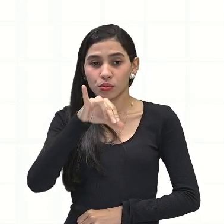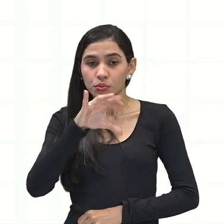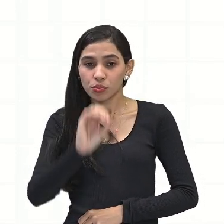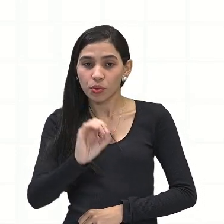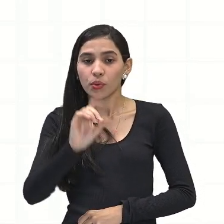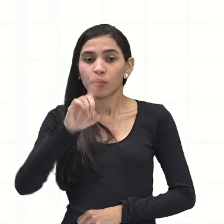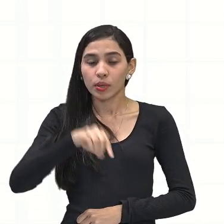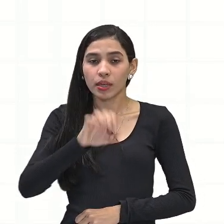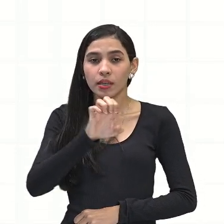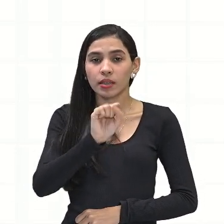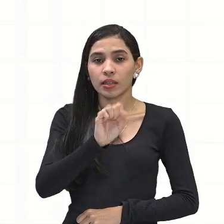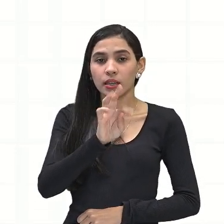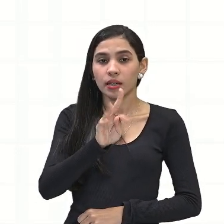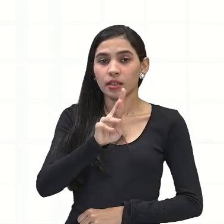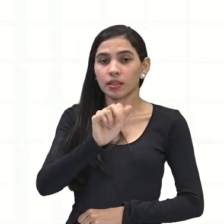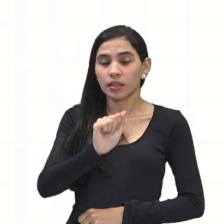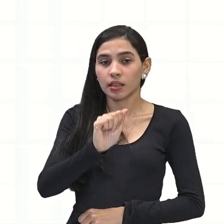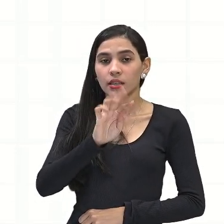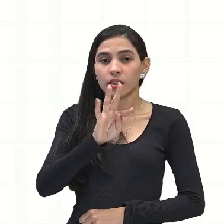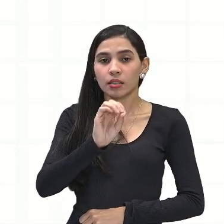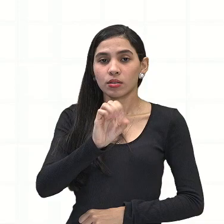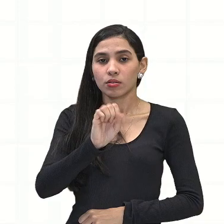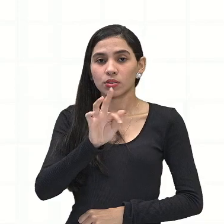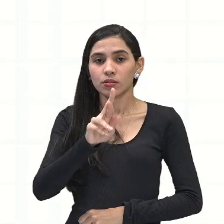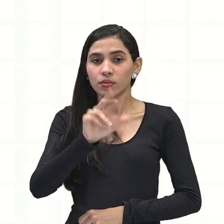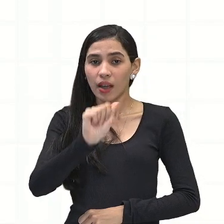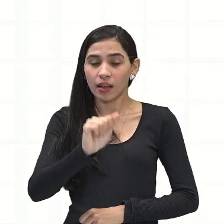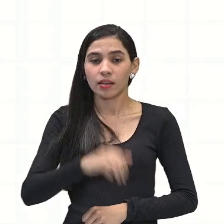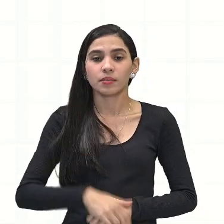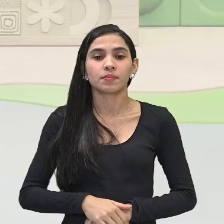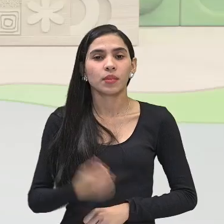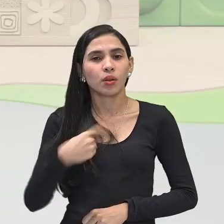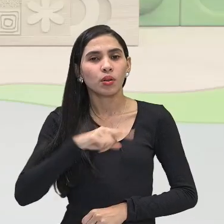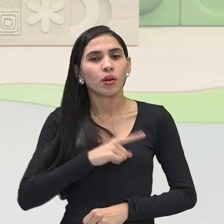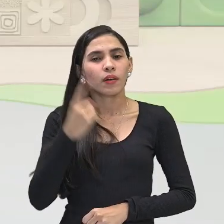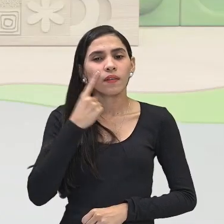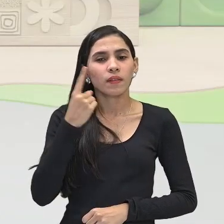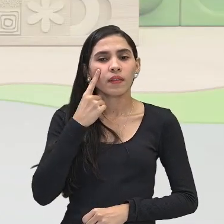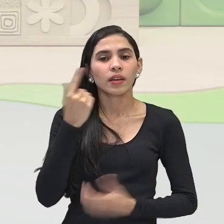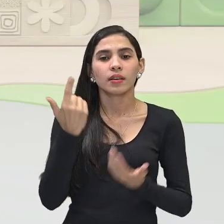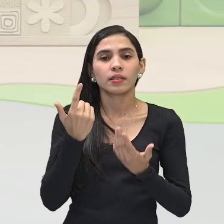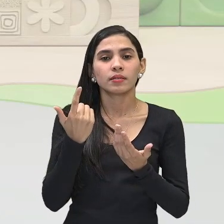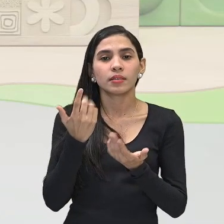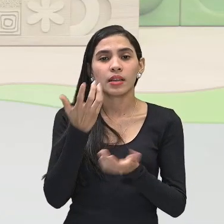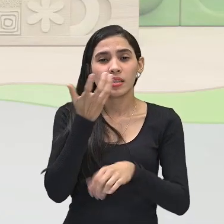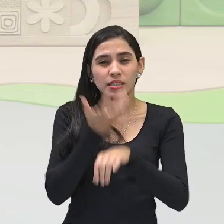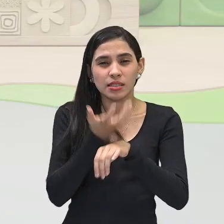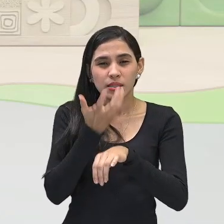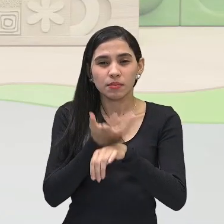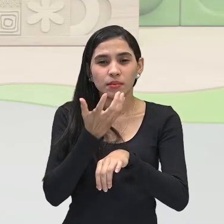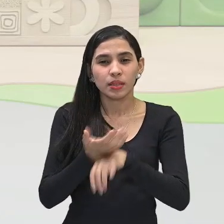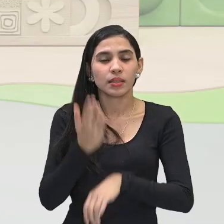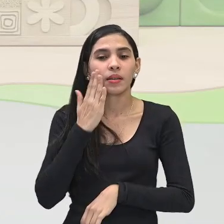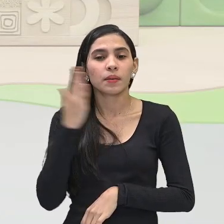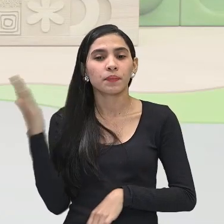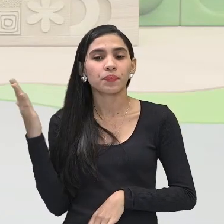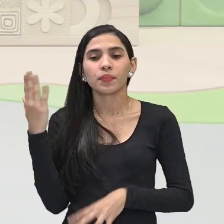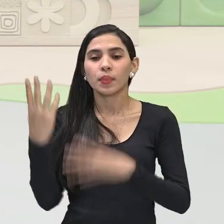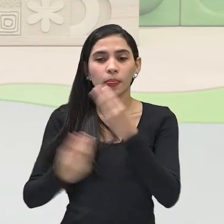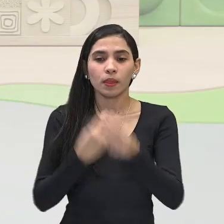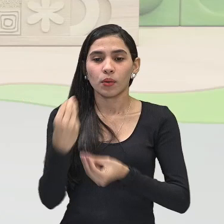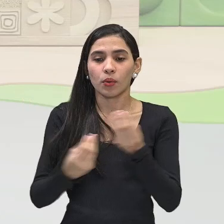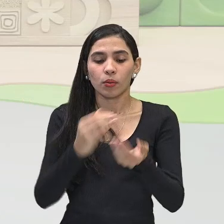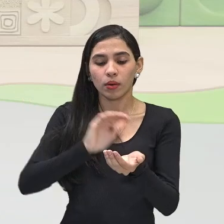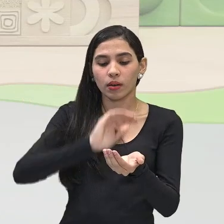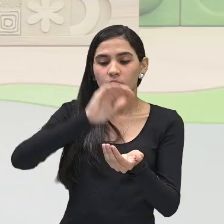caso, a estratosfera. Nós vamos ver aí matérias, uma matéria, como ele tem... essa camada